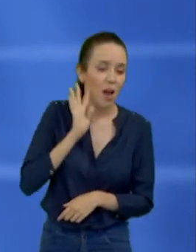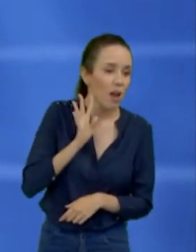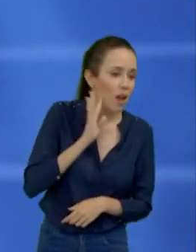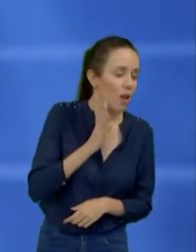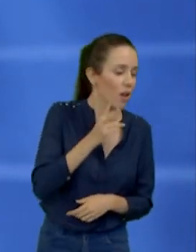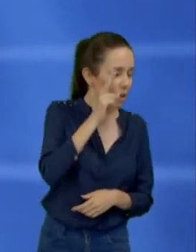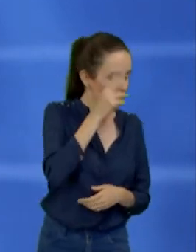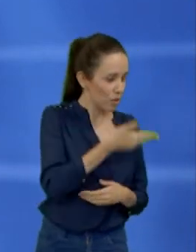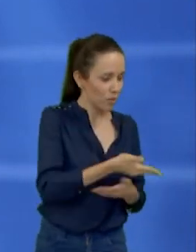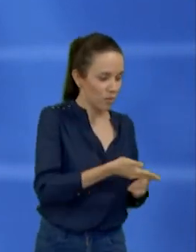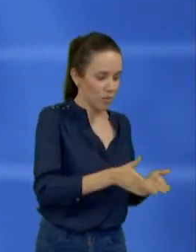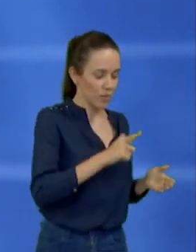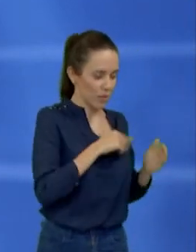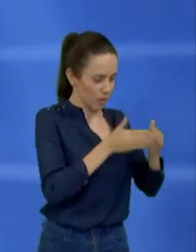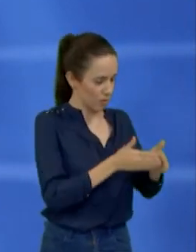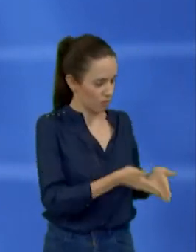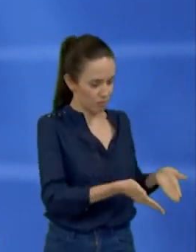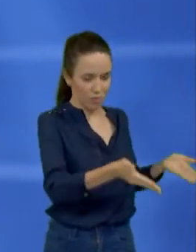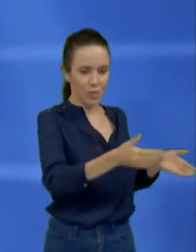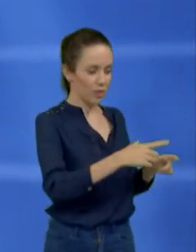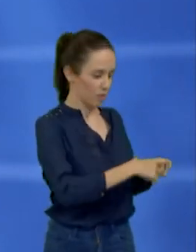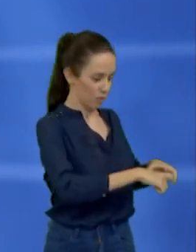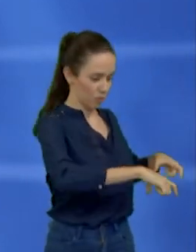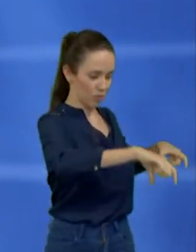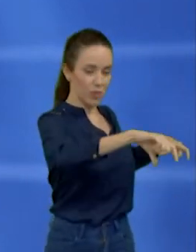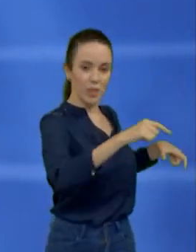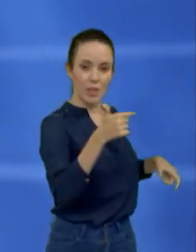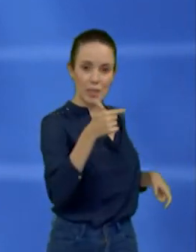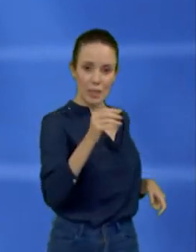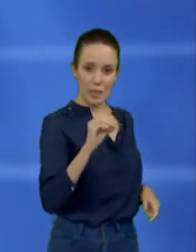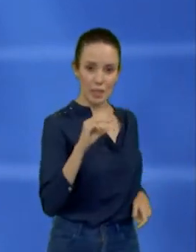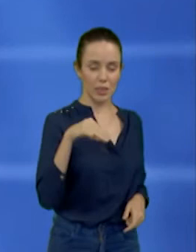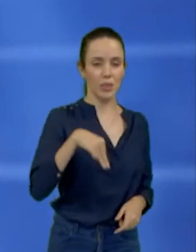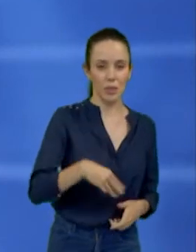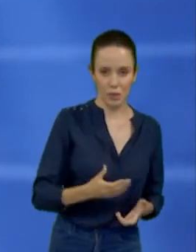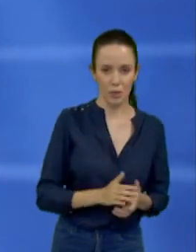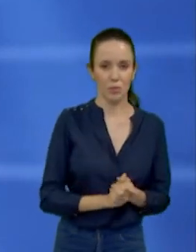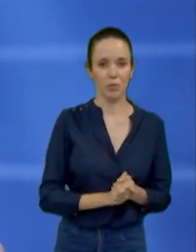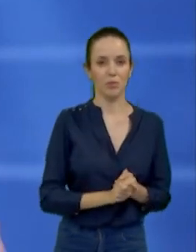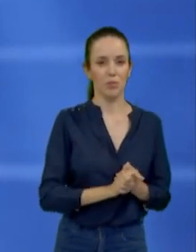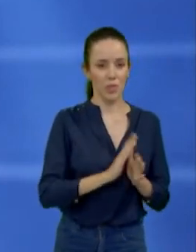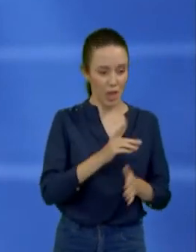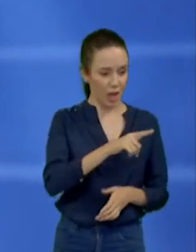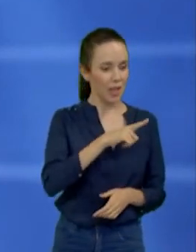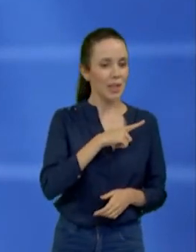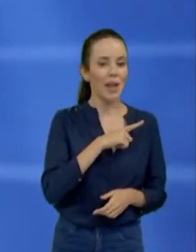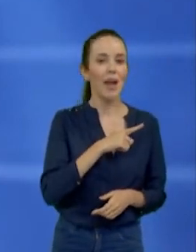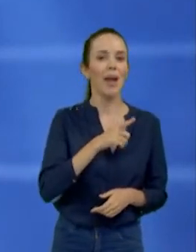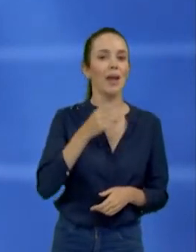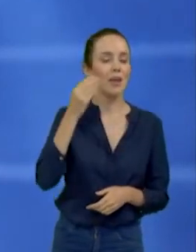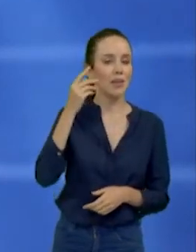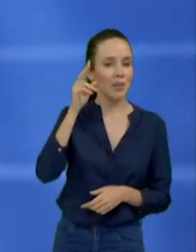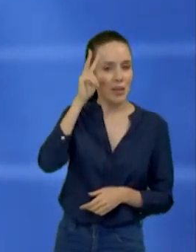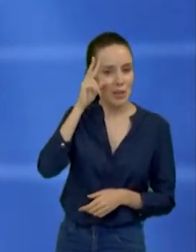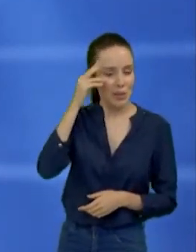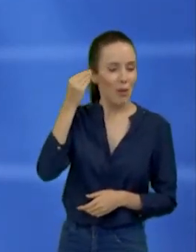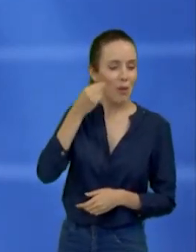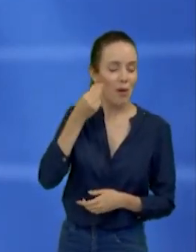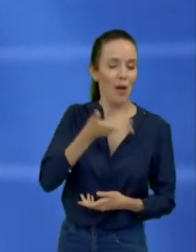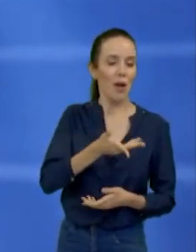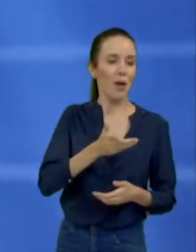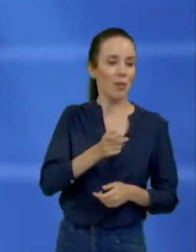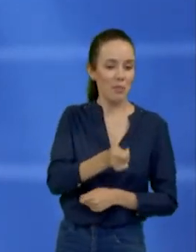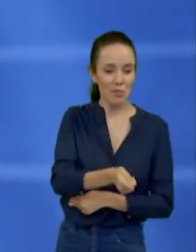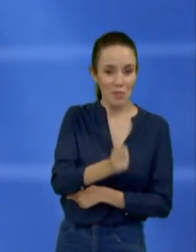mar, que ali dá 70 centímetros de calado apenas. No bairro São Francisco, fizemos lá o pira para os pescadores, mas eles perdiam a sua carga para